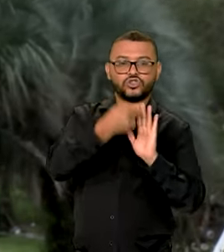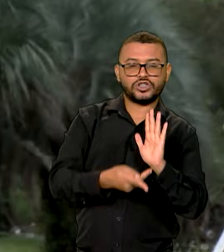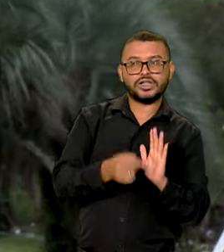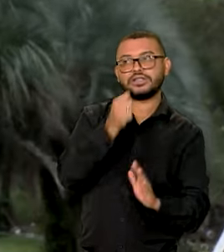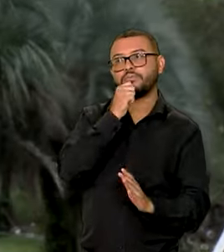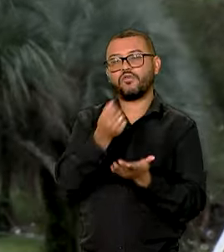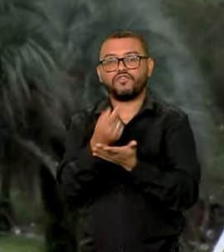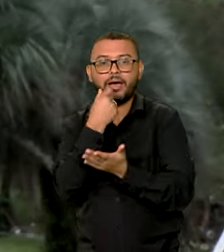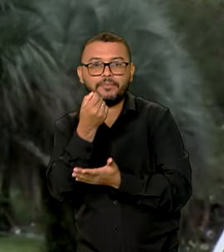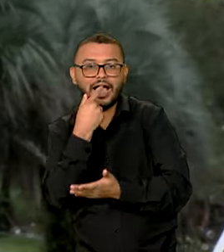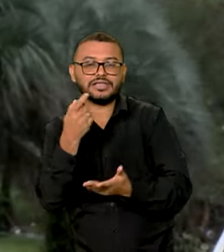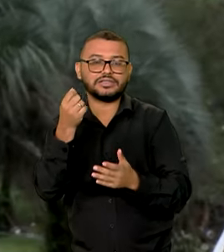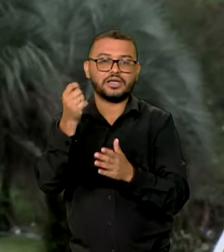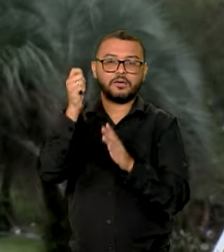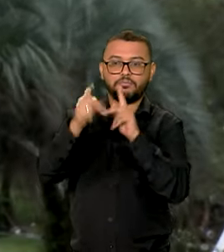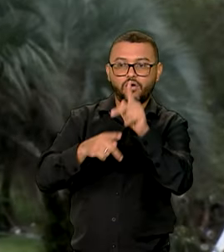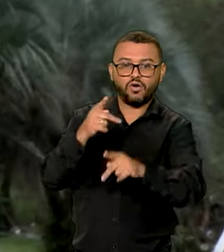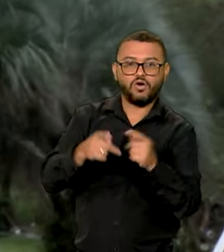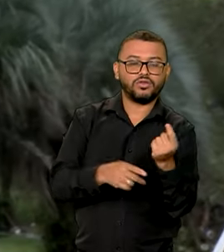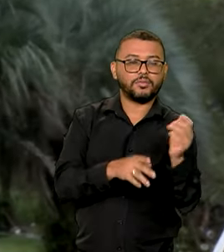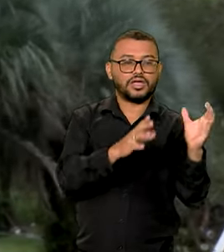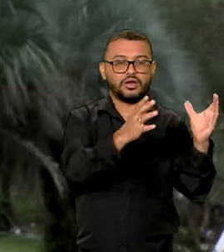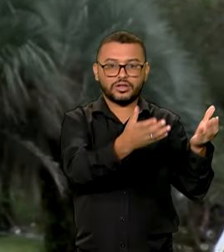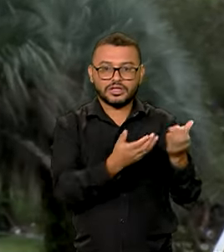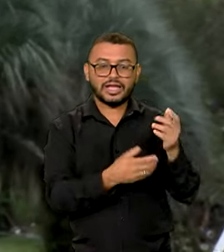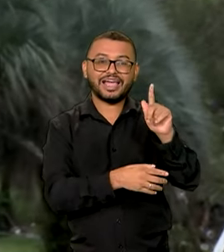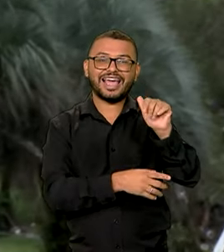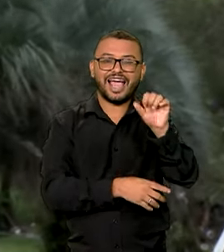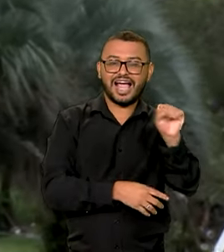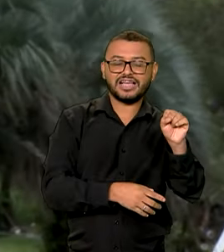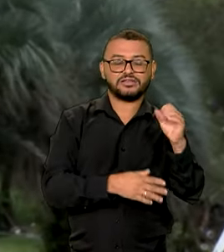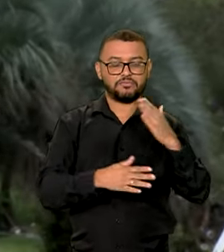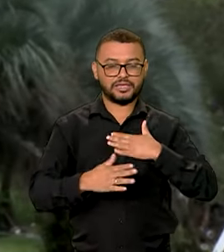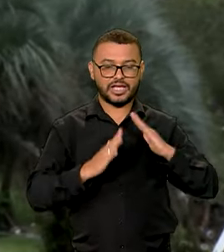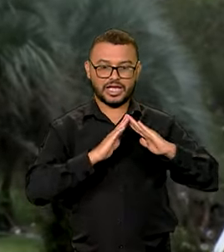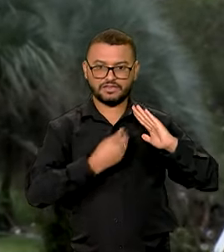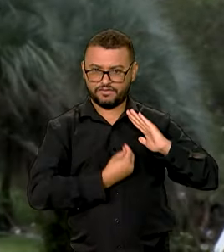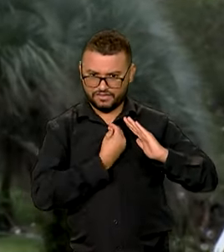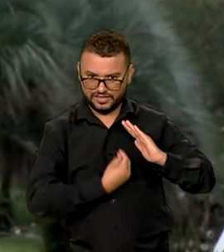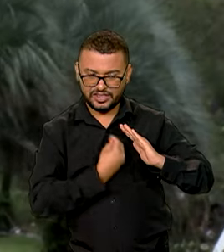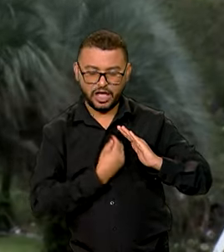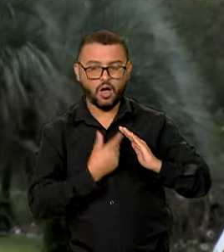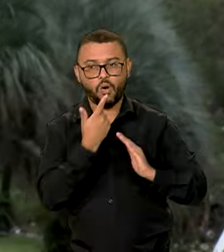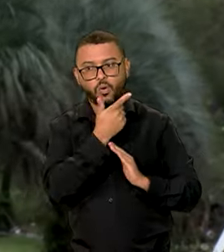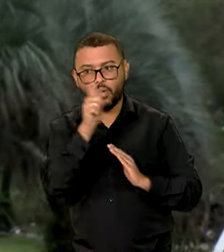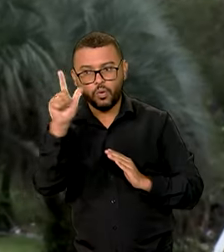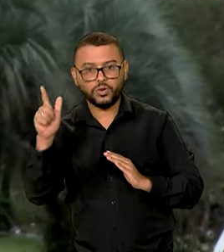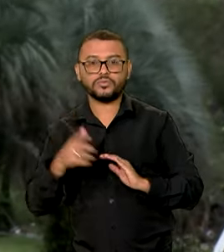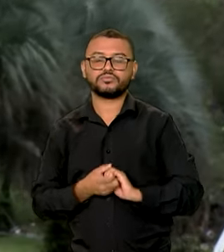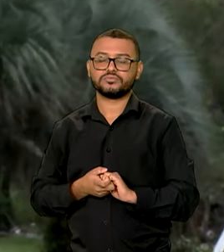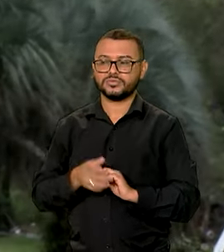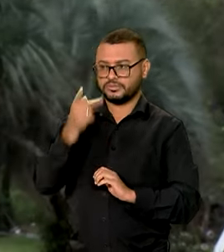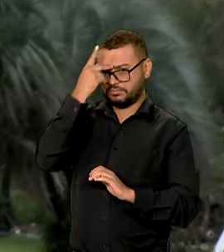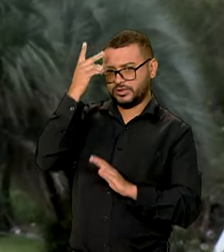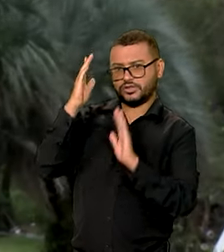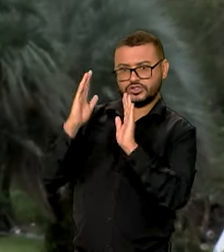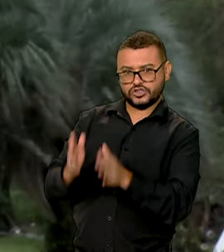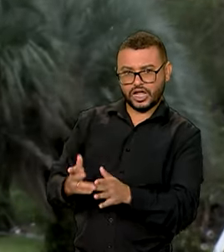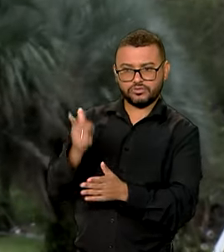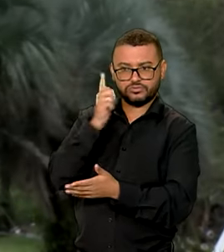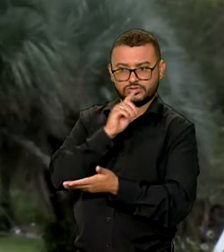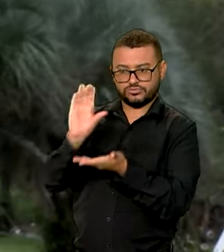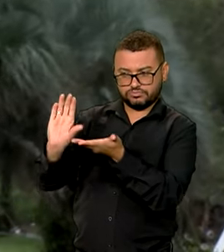como o Farmácia Popular, o Auxílio Gás e o Minha Casa Minha Vida. Os demais beneficiários do Bolsa Família já